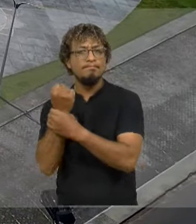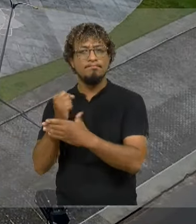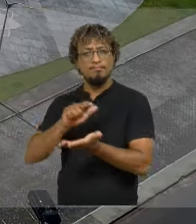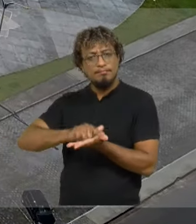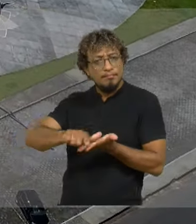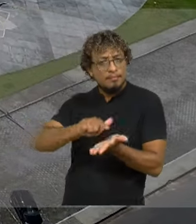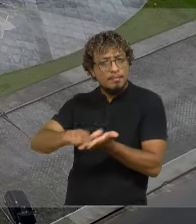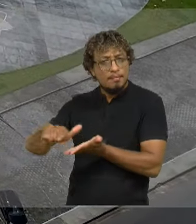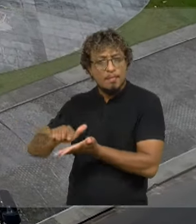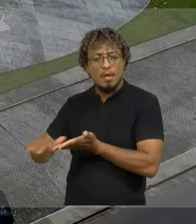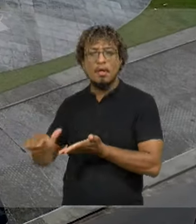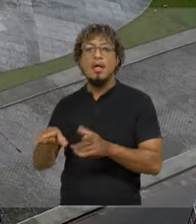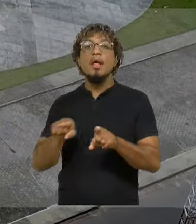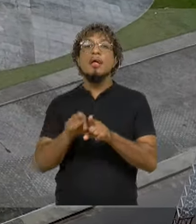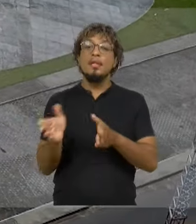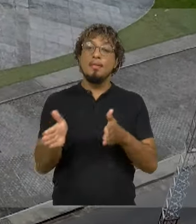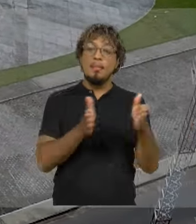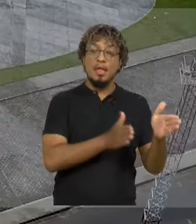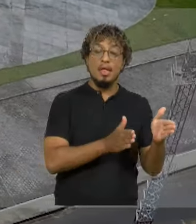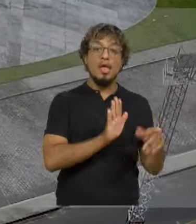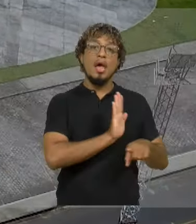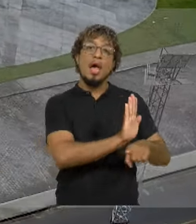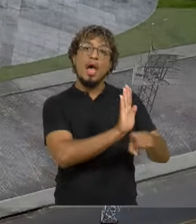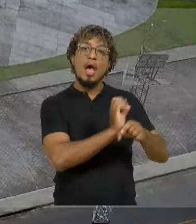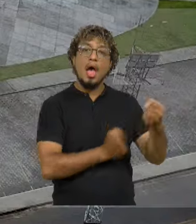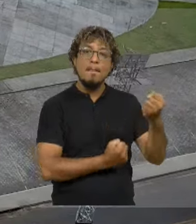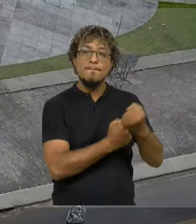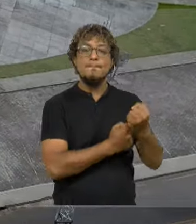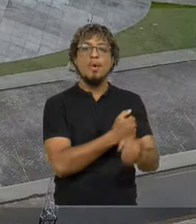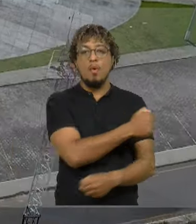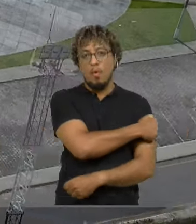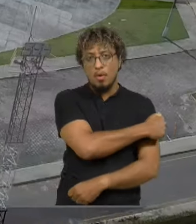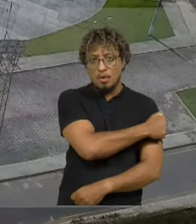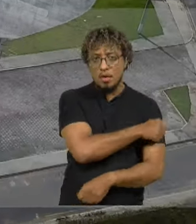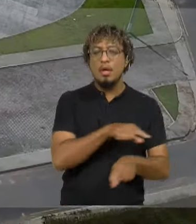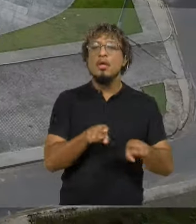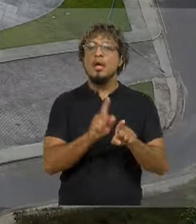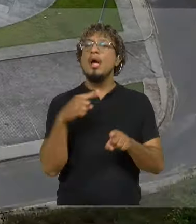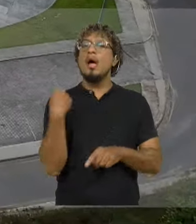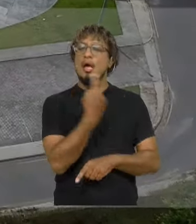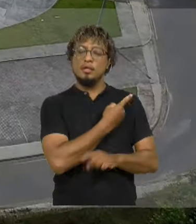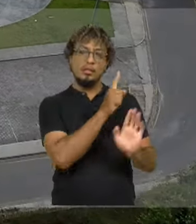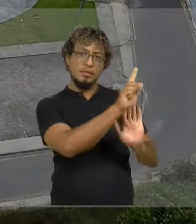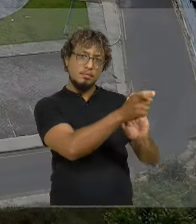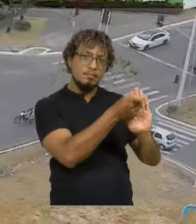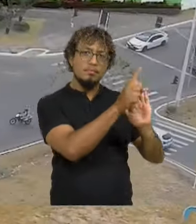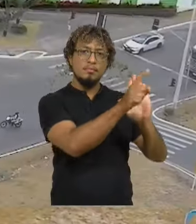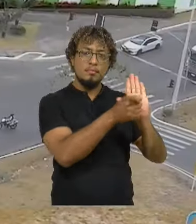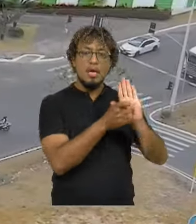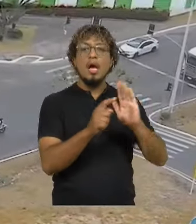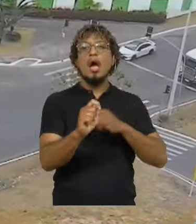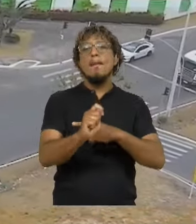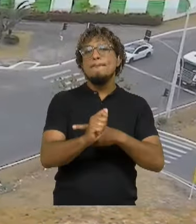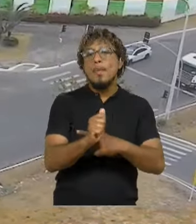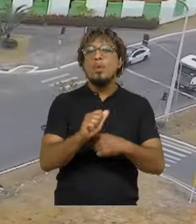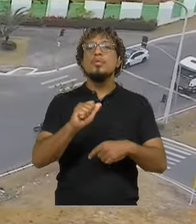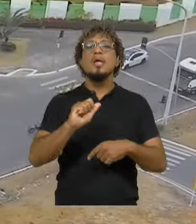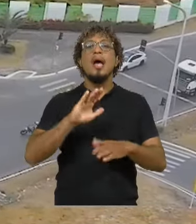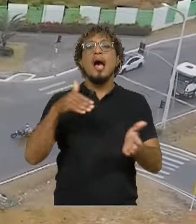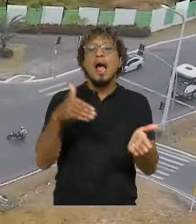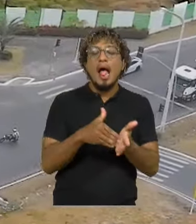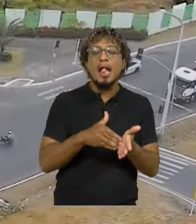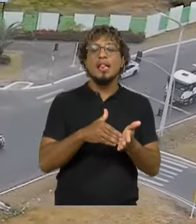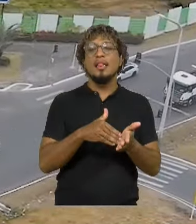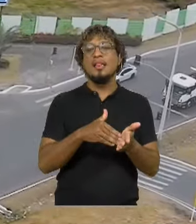de limpeza e na assistência estudantil também. Na assistência estudantil, nós empenhamos as bolsas até o final do ano, nós empenhamos também o